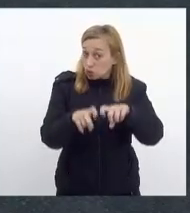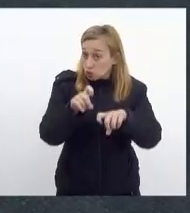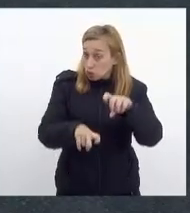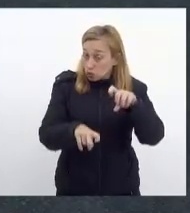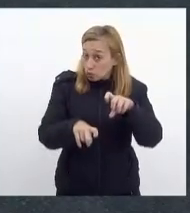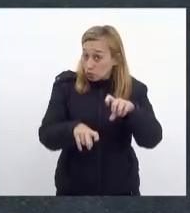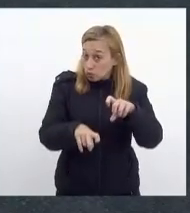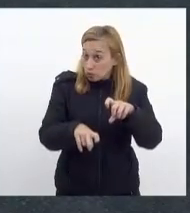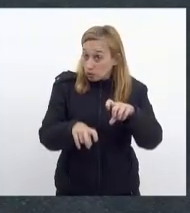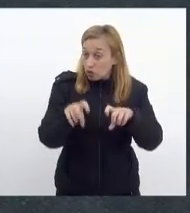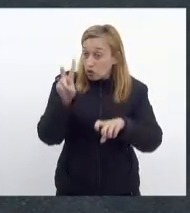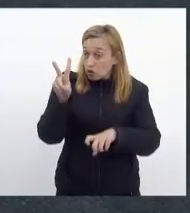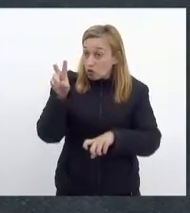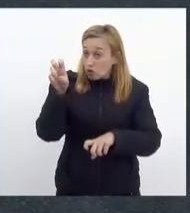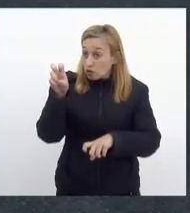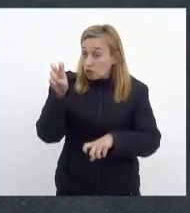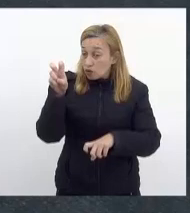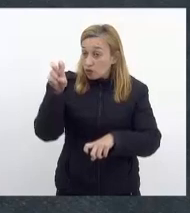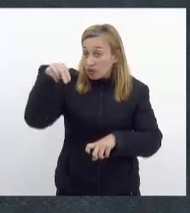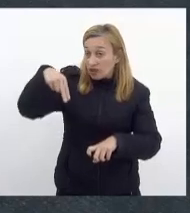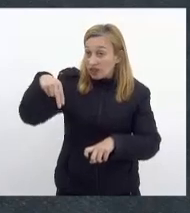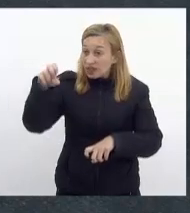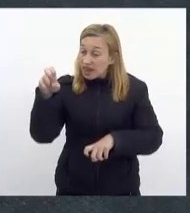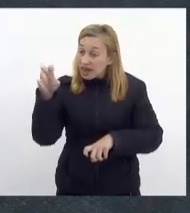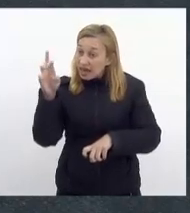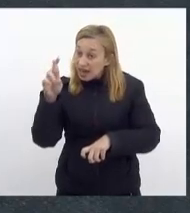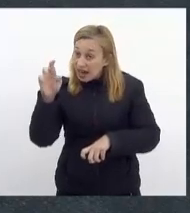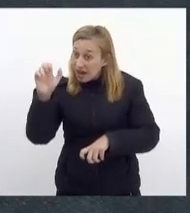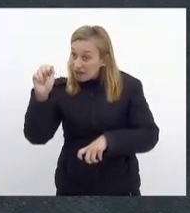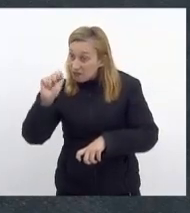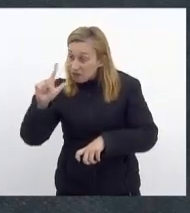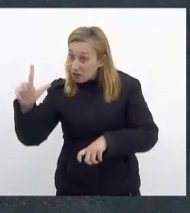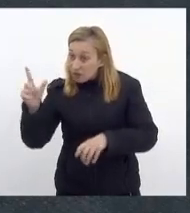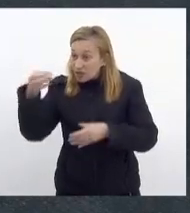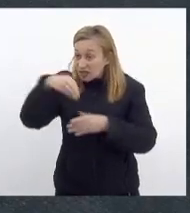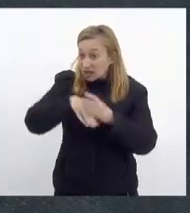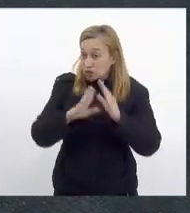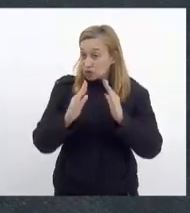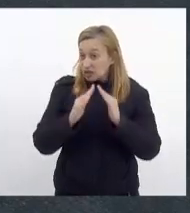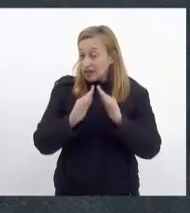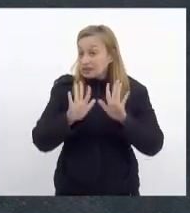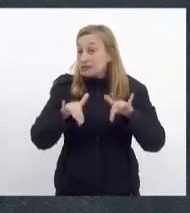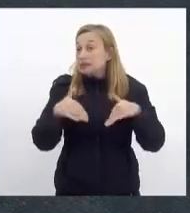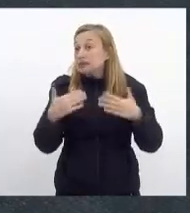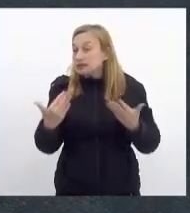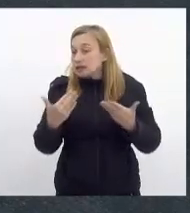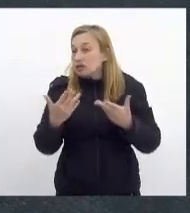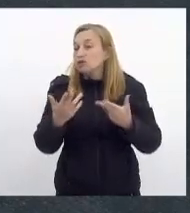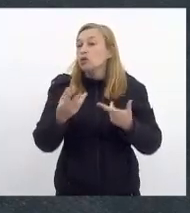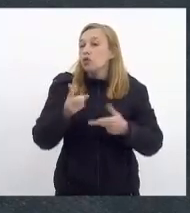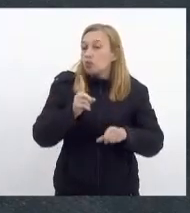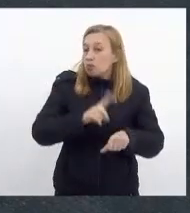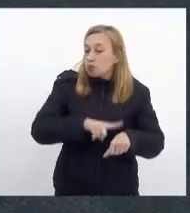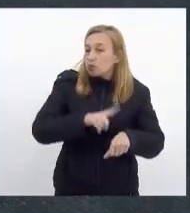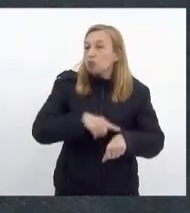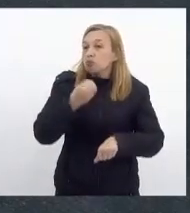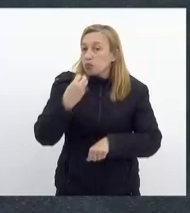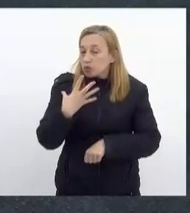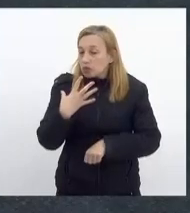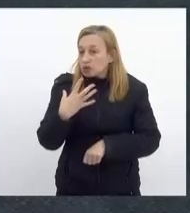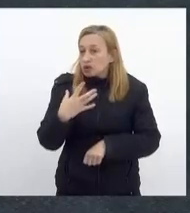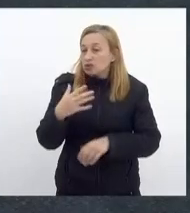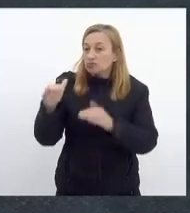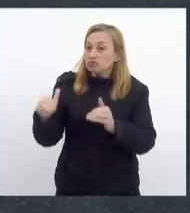vulnerável, devulnerável, acontecem dentro de casa. Portanto, em muito boa hora, a vossa excelência